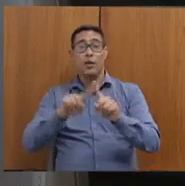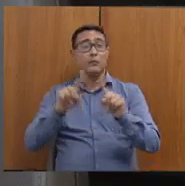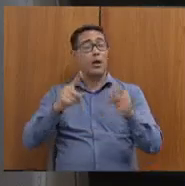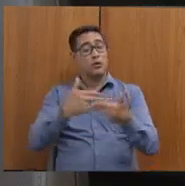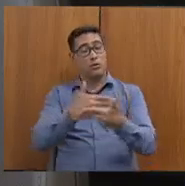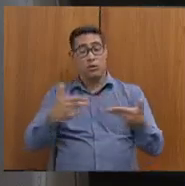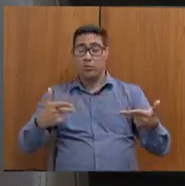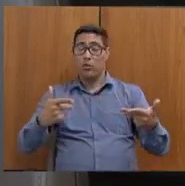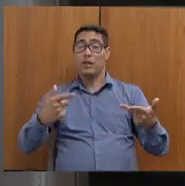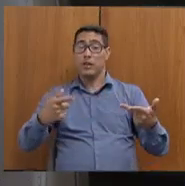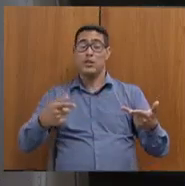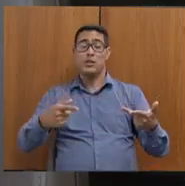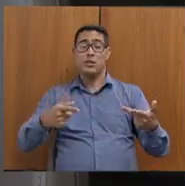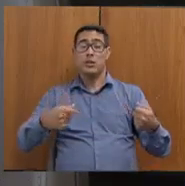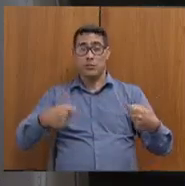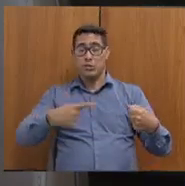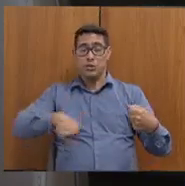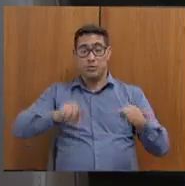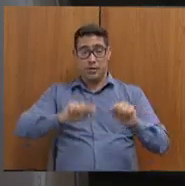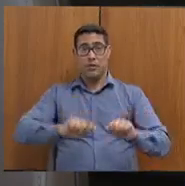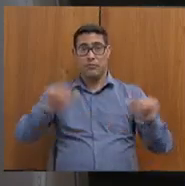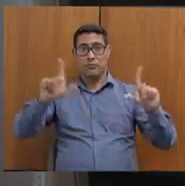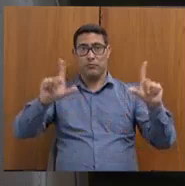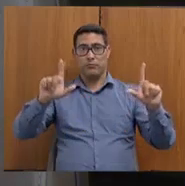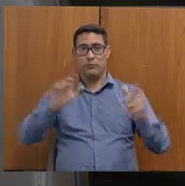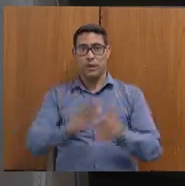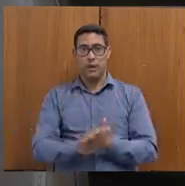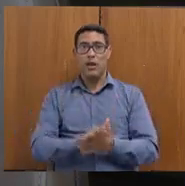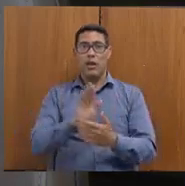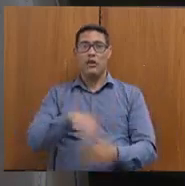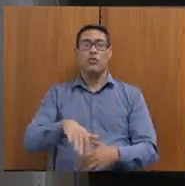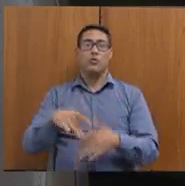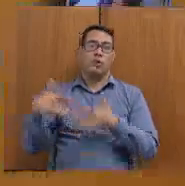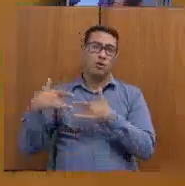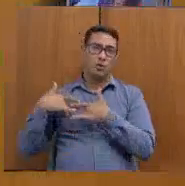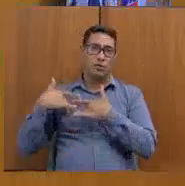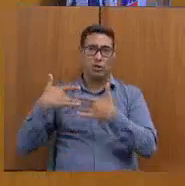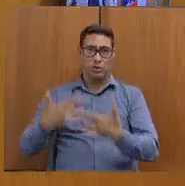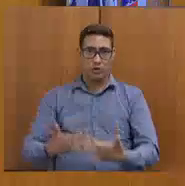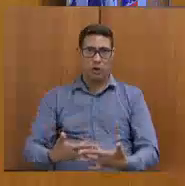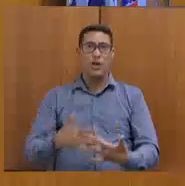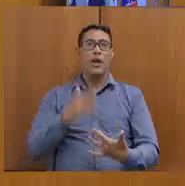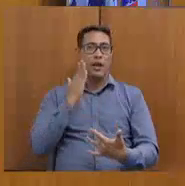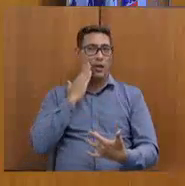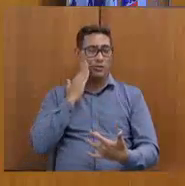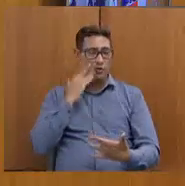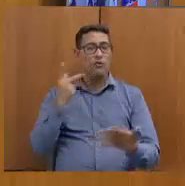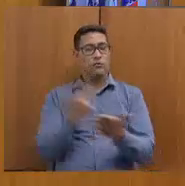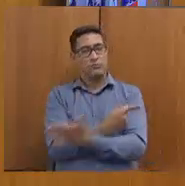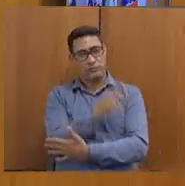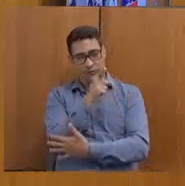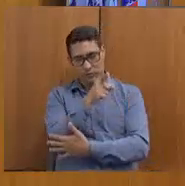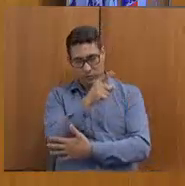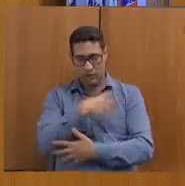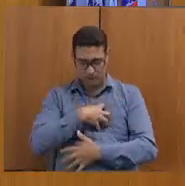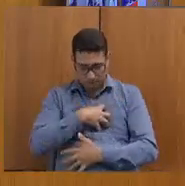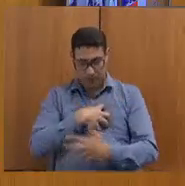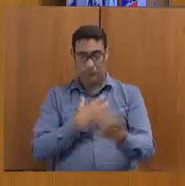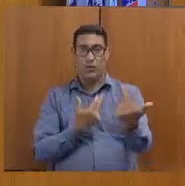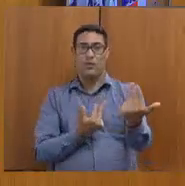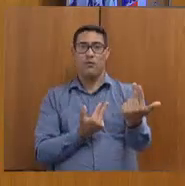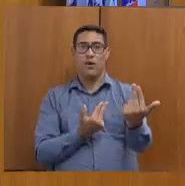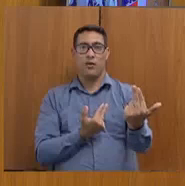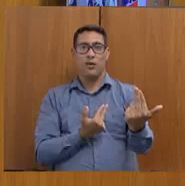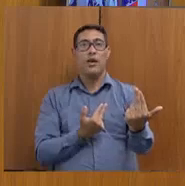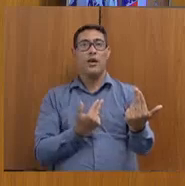encarada mesmo, por todos nós. Eu sou solidária com o senhor. Eu sei muito bem o que ele passou. Então, eu sei que